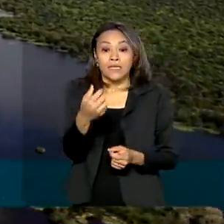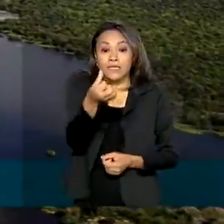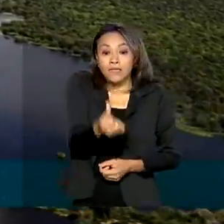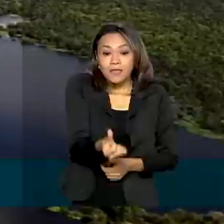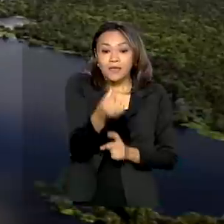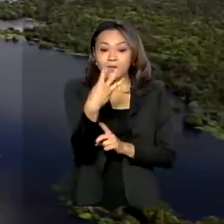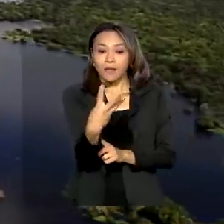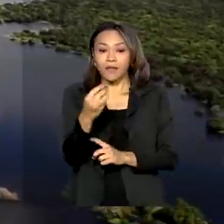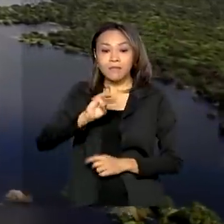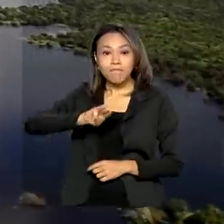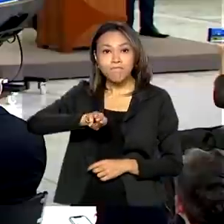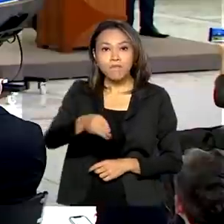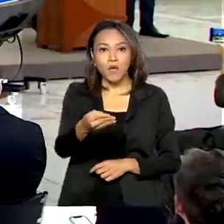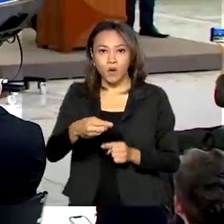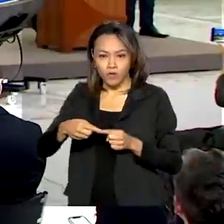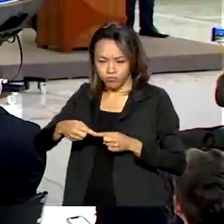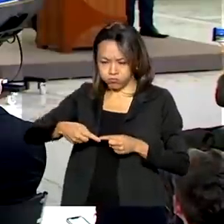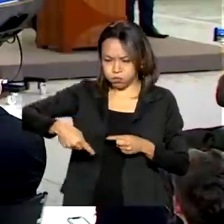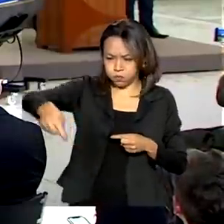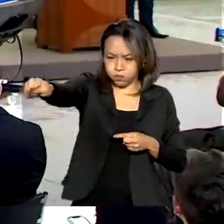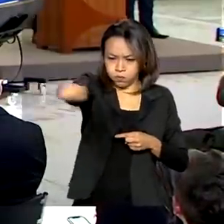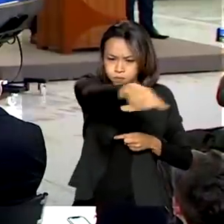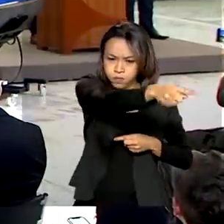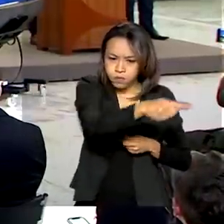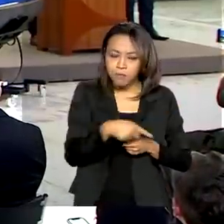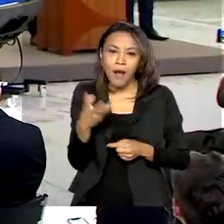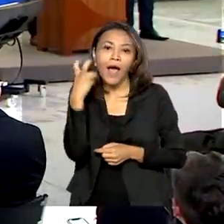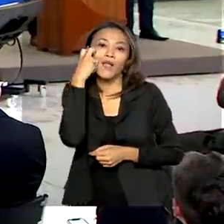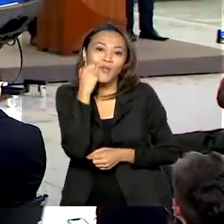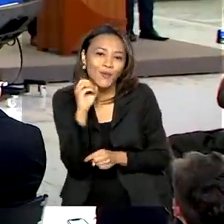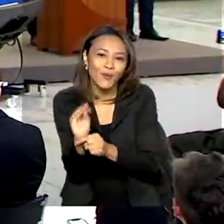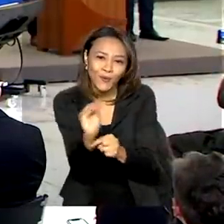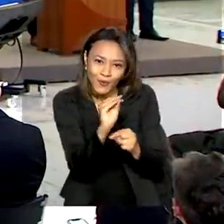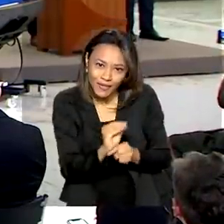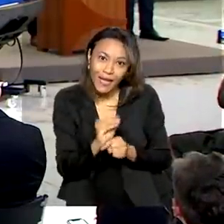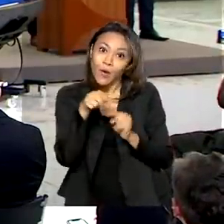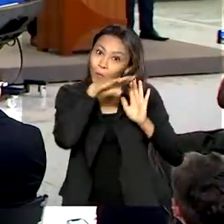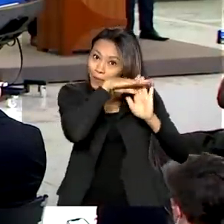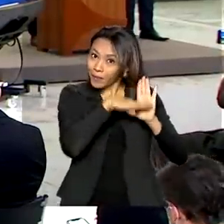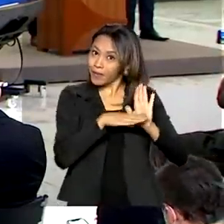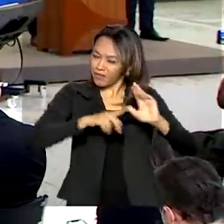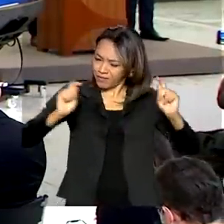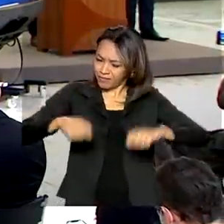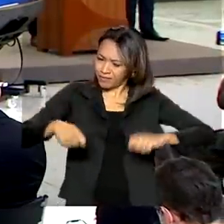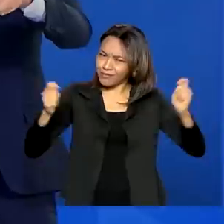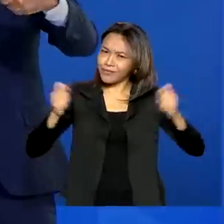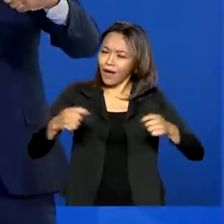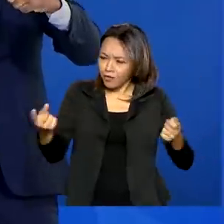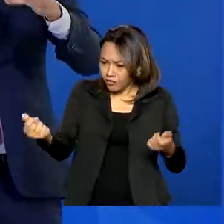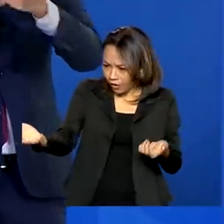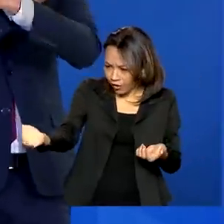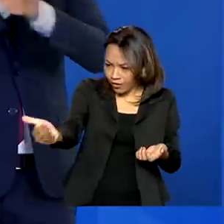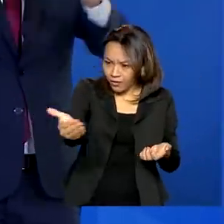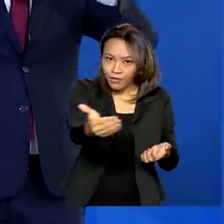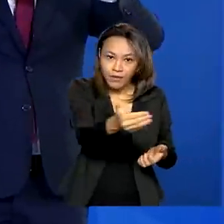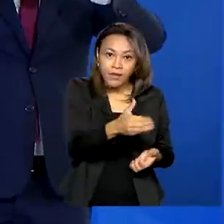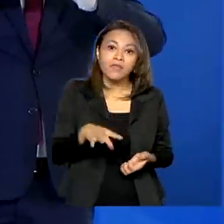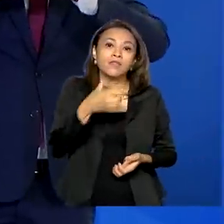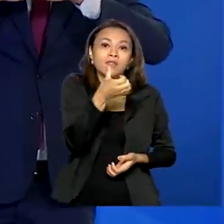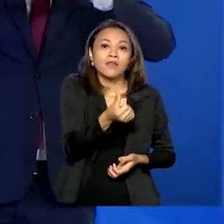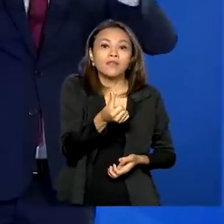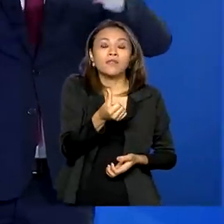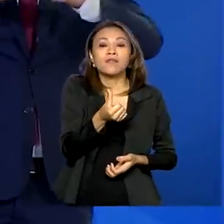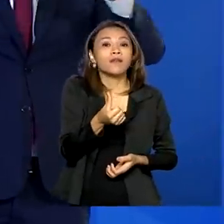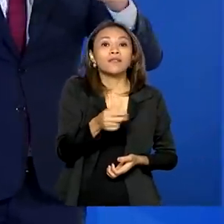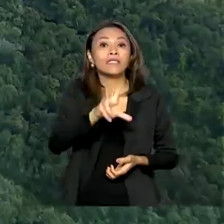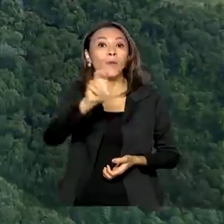milhões de hectares. De acordo com o Ministério do Meio Ambiente, o programa tem potencial para arrecadar 650 milhões